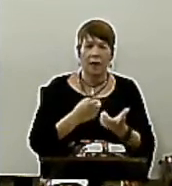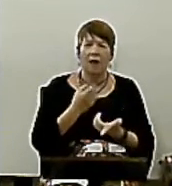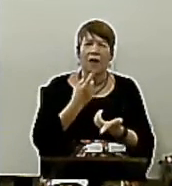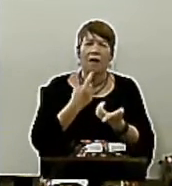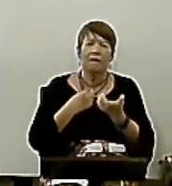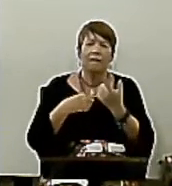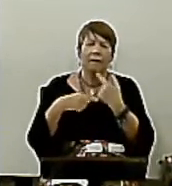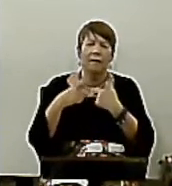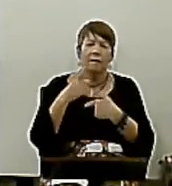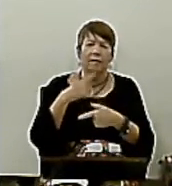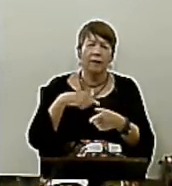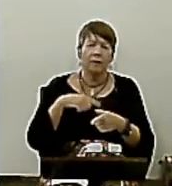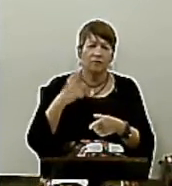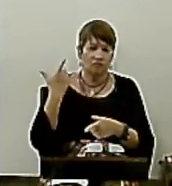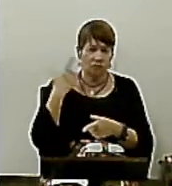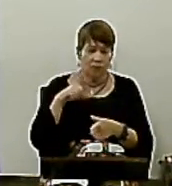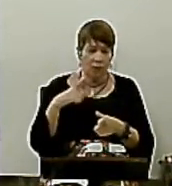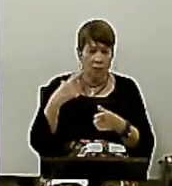não consegue Controlar